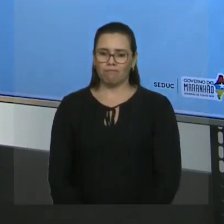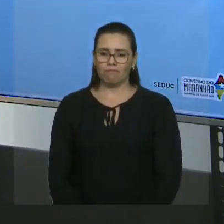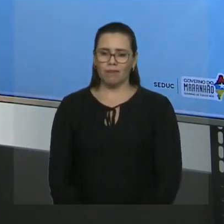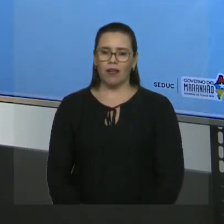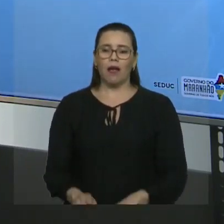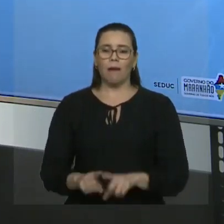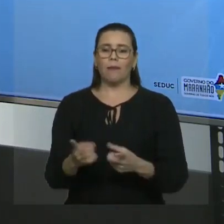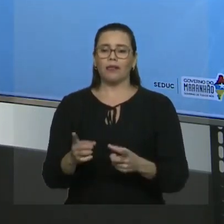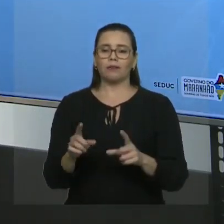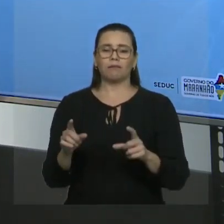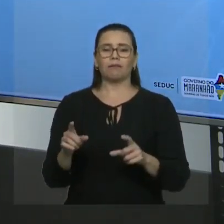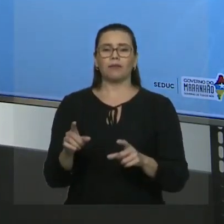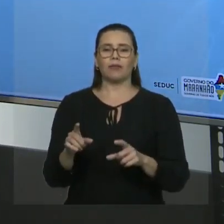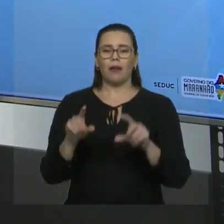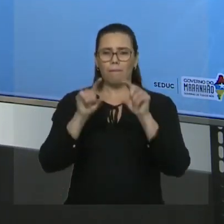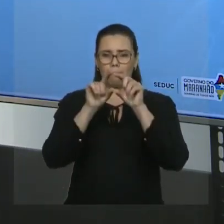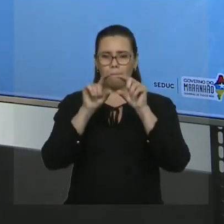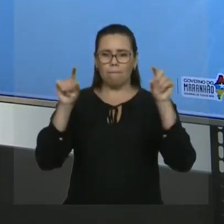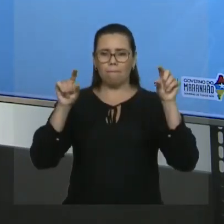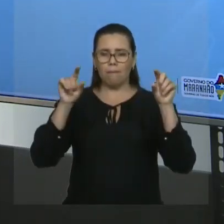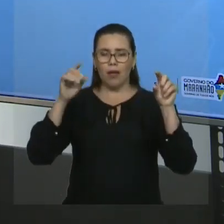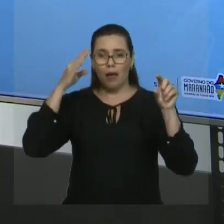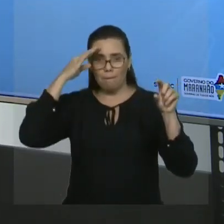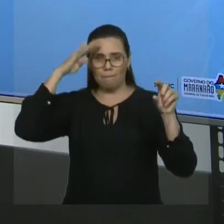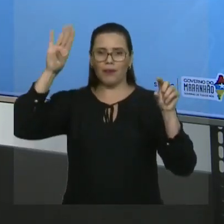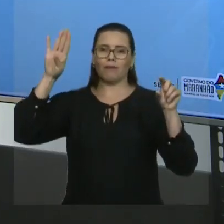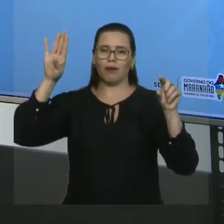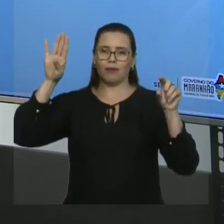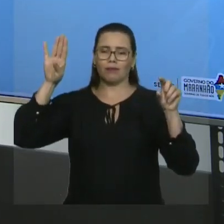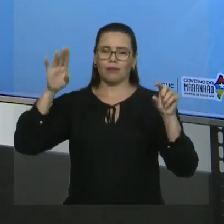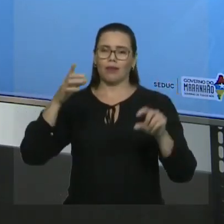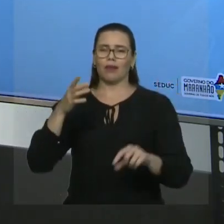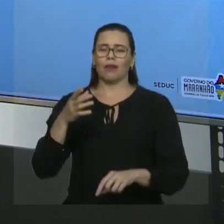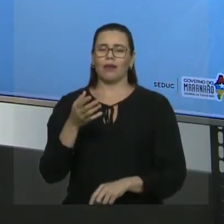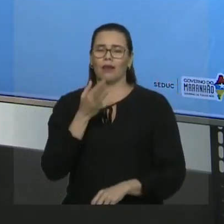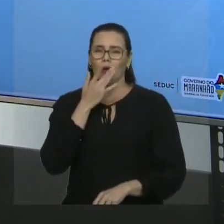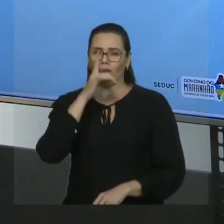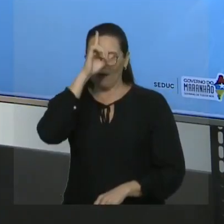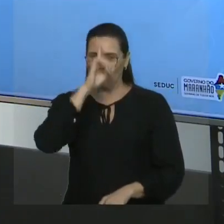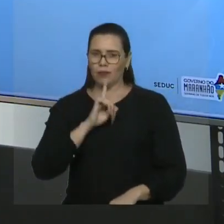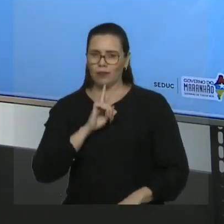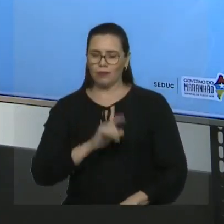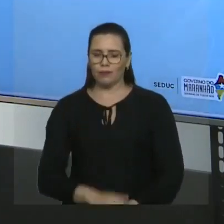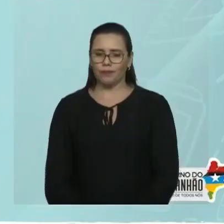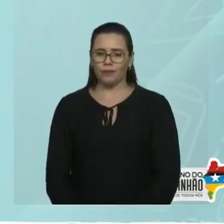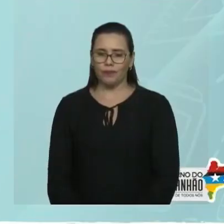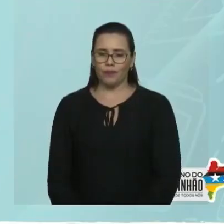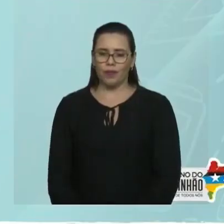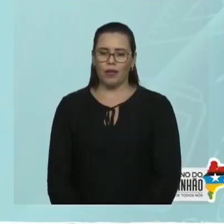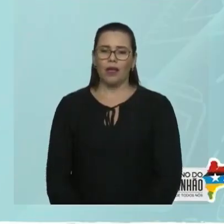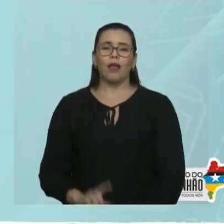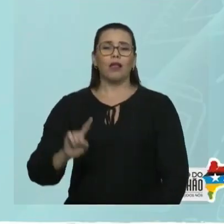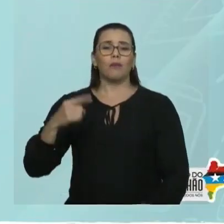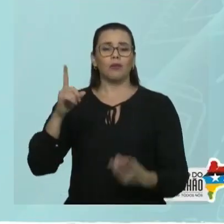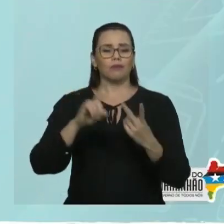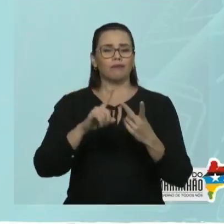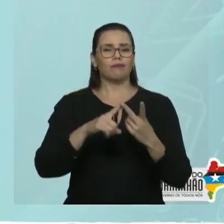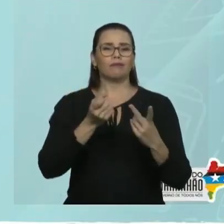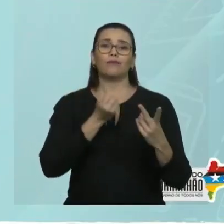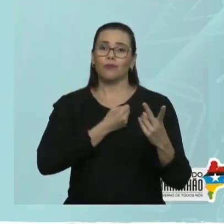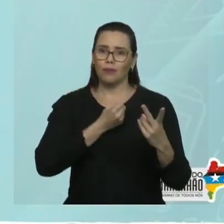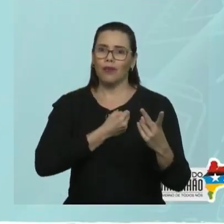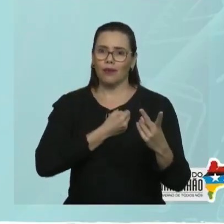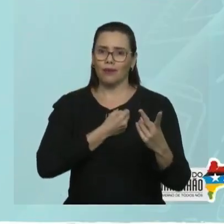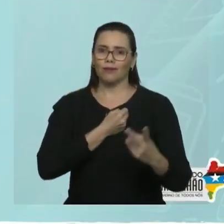esta. Segunda regra. Qual é a segunda regra? Numerar. Qual é a prioridade de numeração? Prioridade de